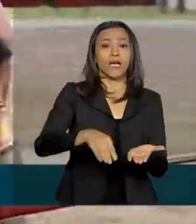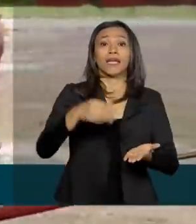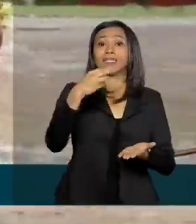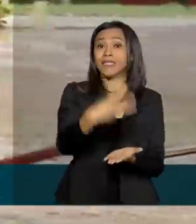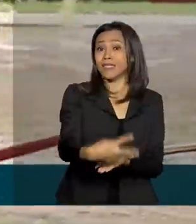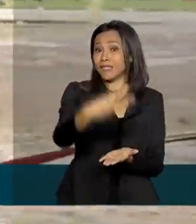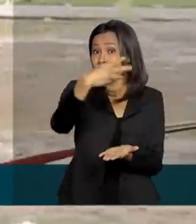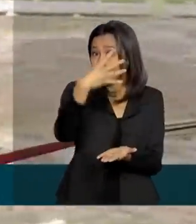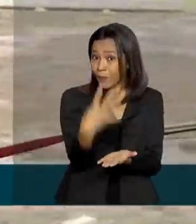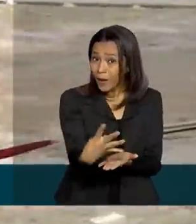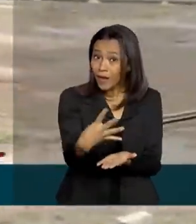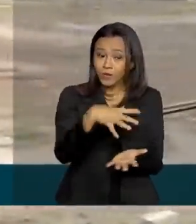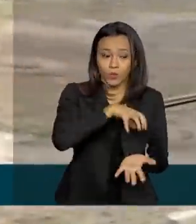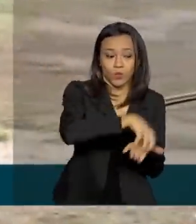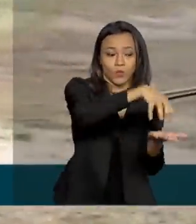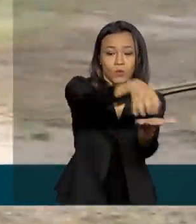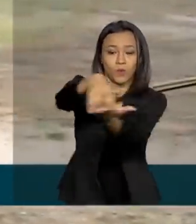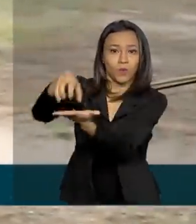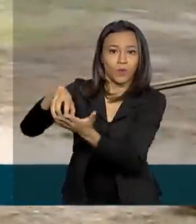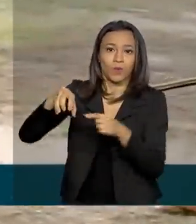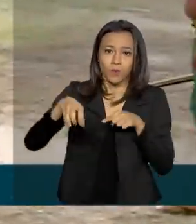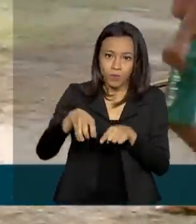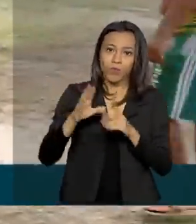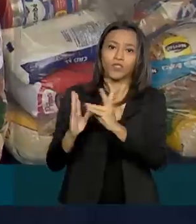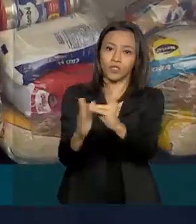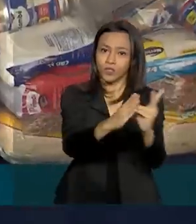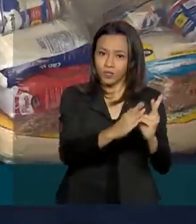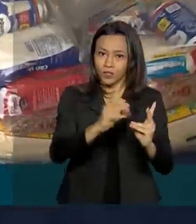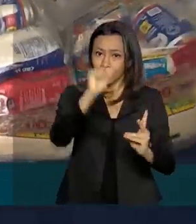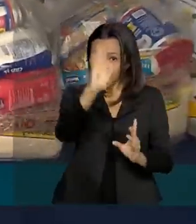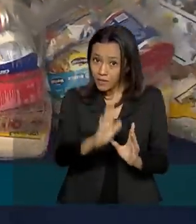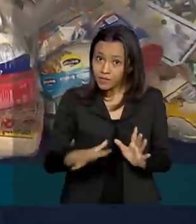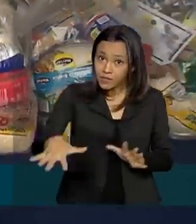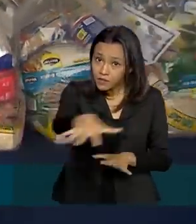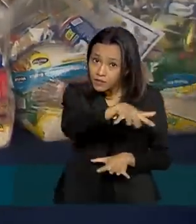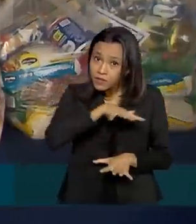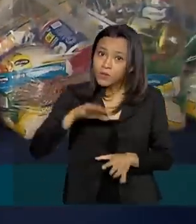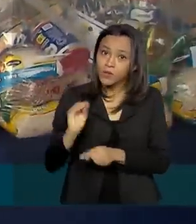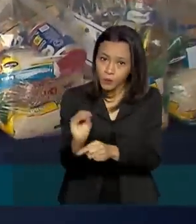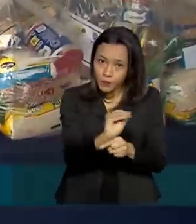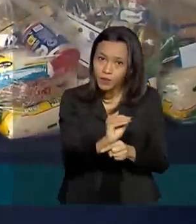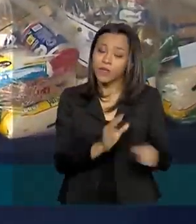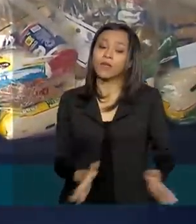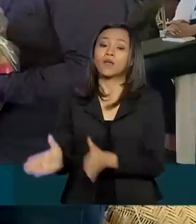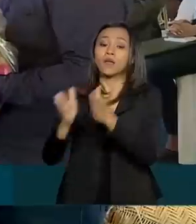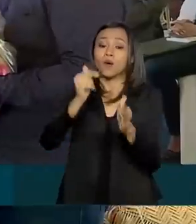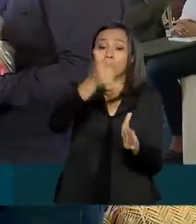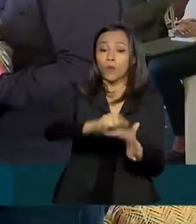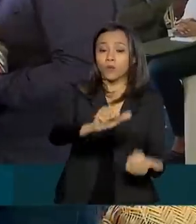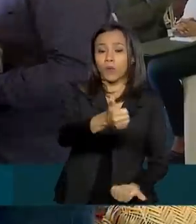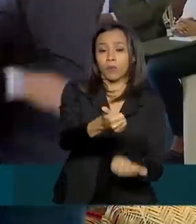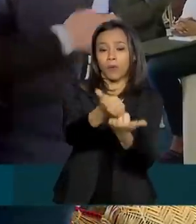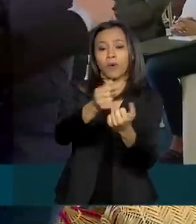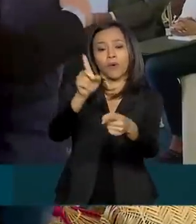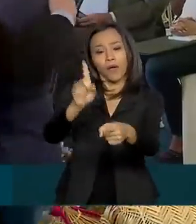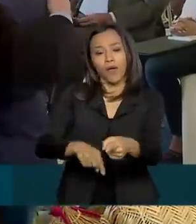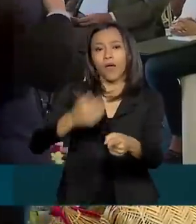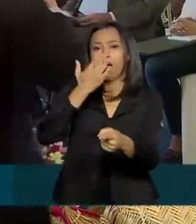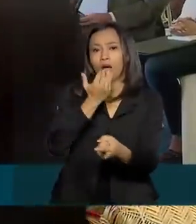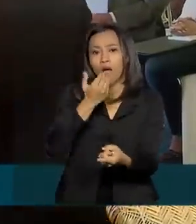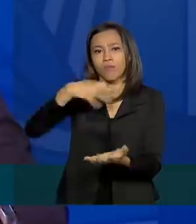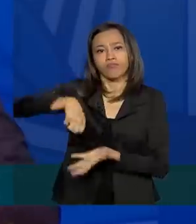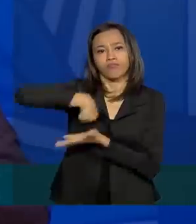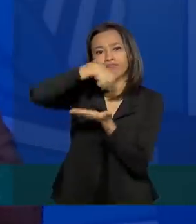sanitários especiais indígenas de todo o país. Outro auxílio que tem chegado nas aldeias são as cestas